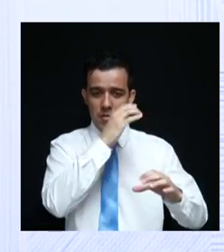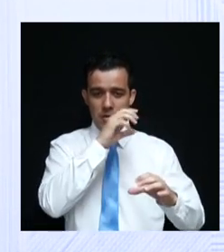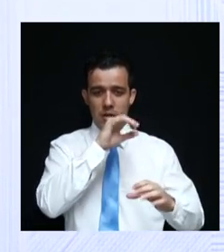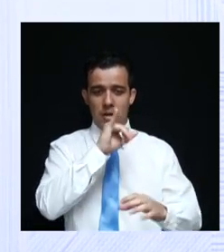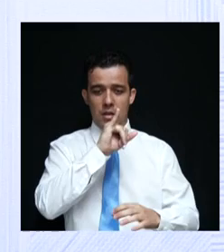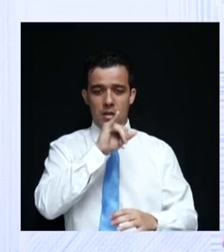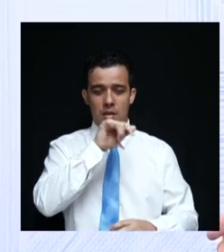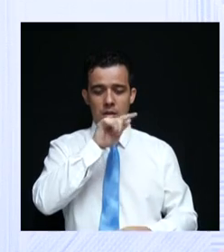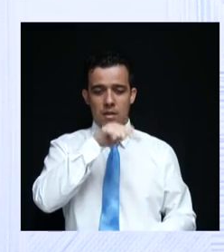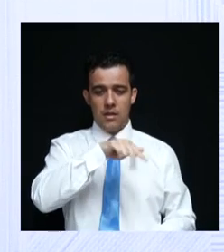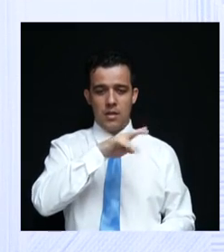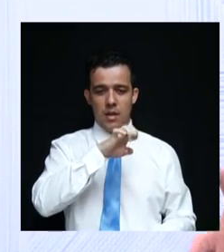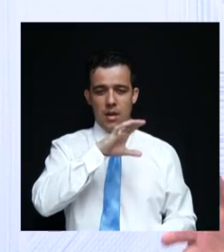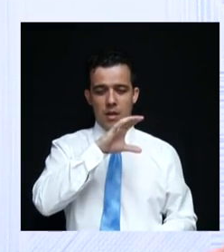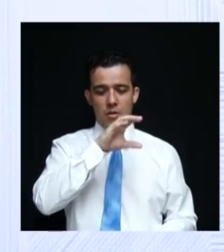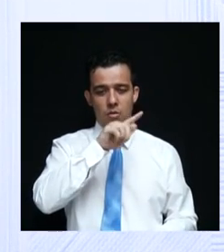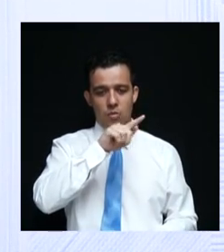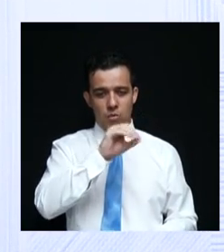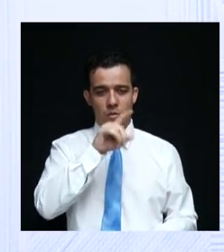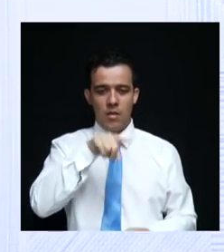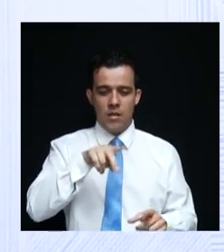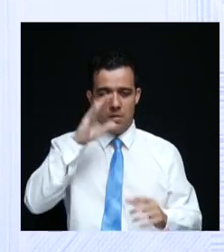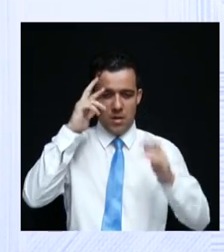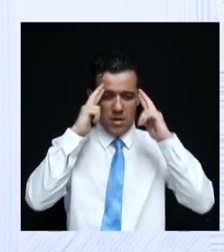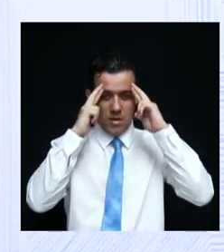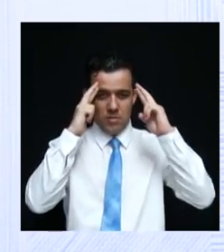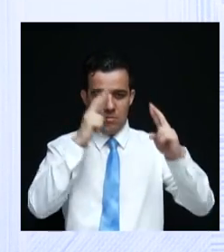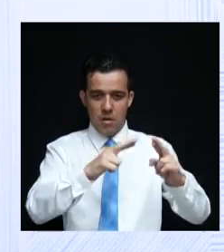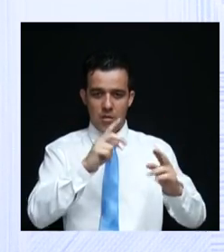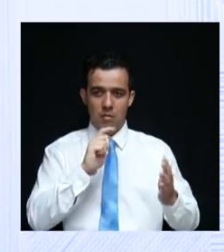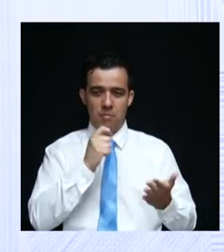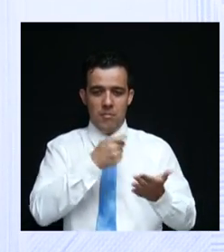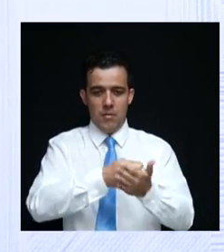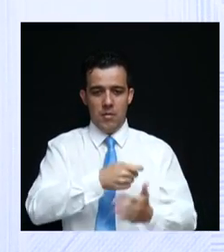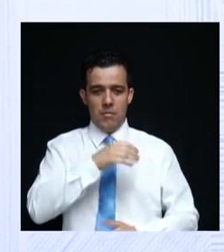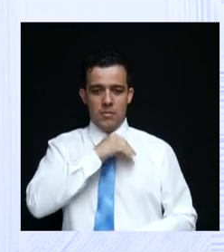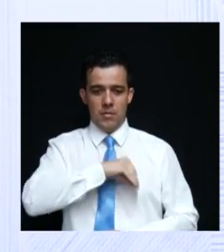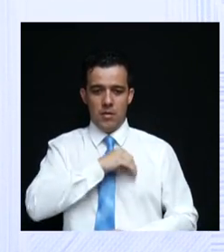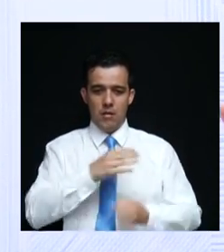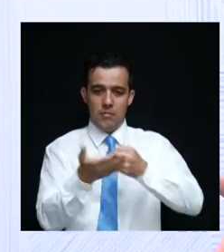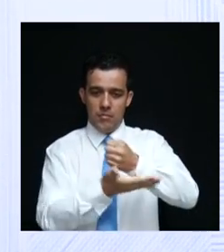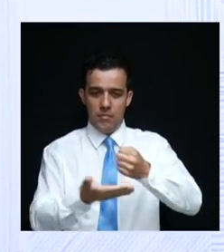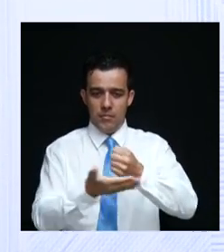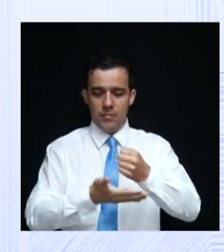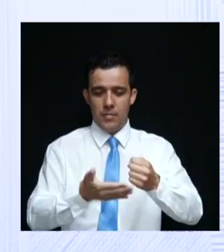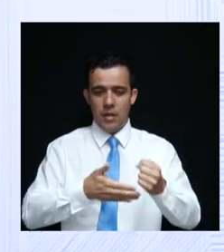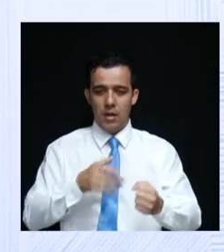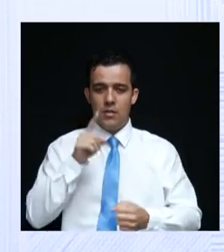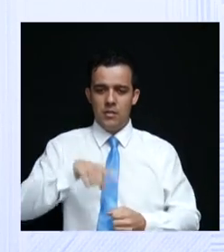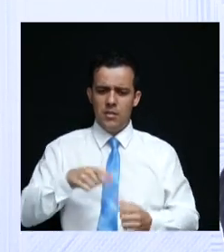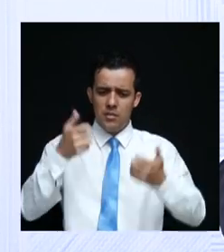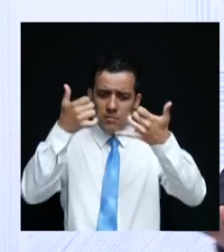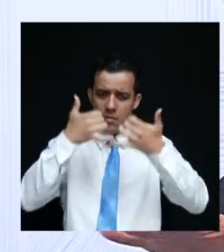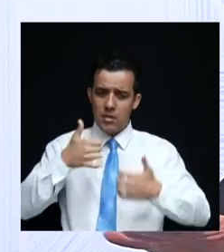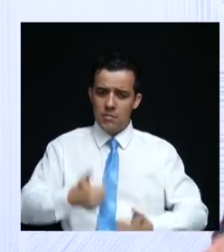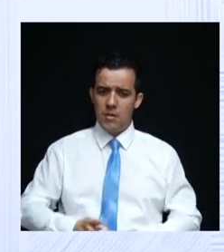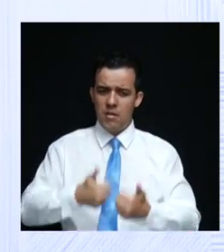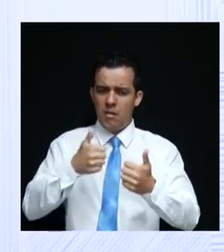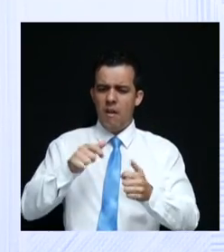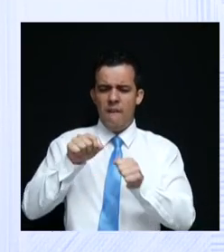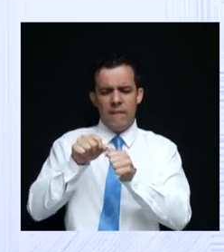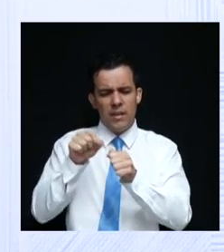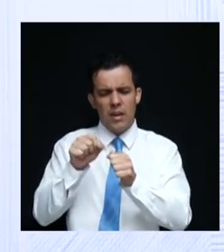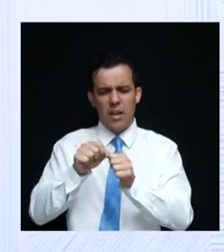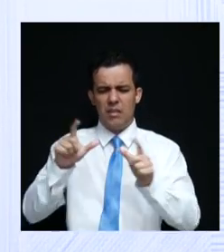vamos respeitar a data base dos servidores da saúde. Governador, explica para nós melhor, vocês fizeram um estrago